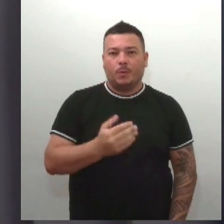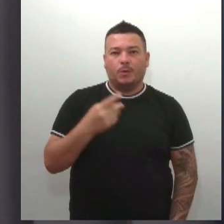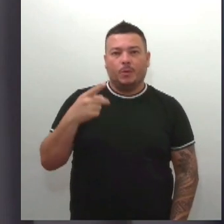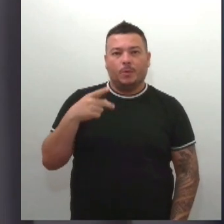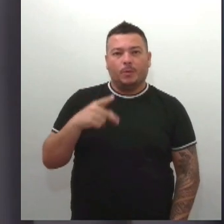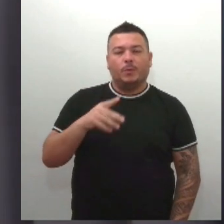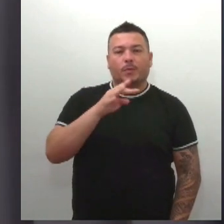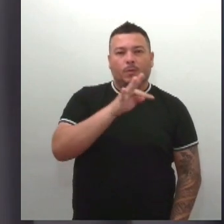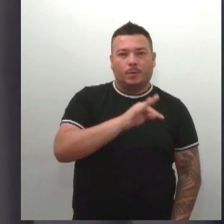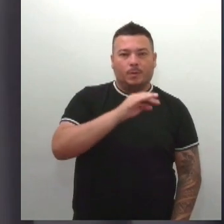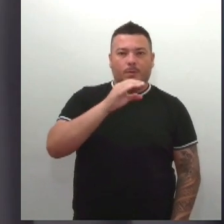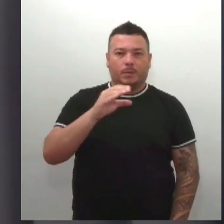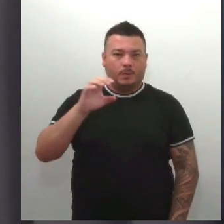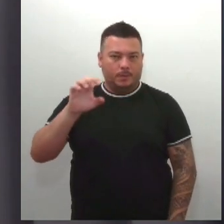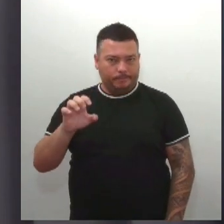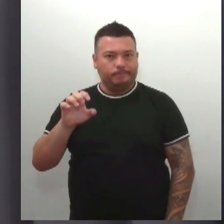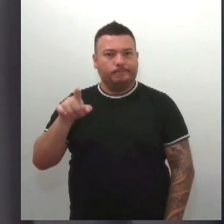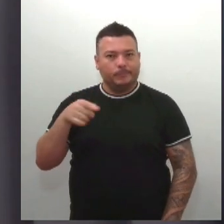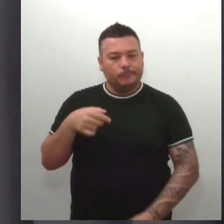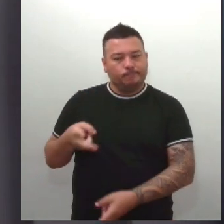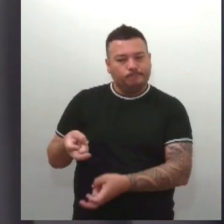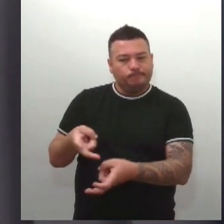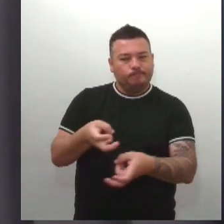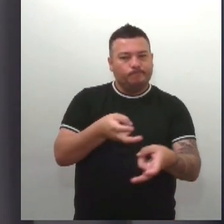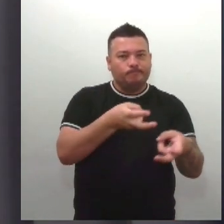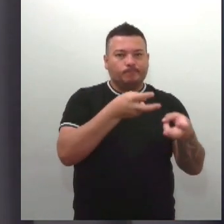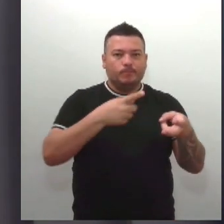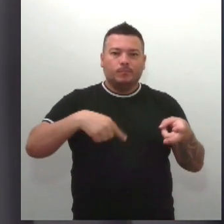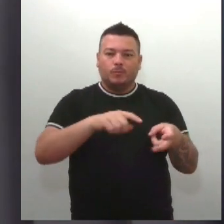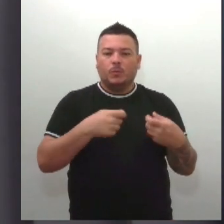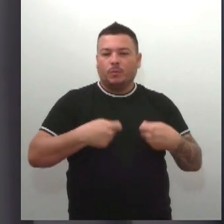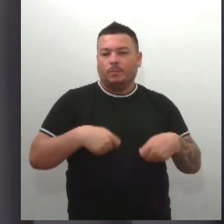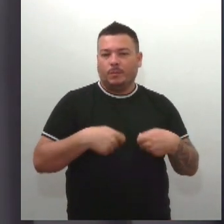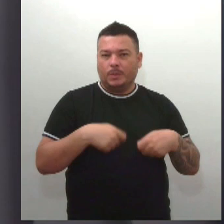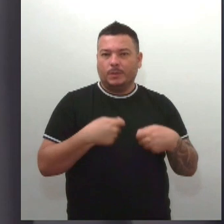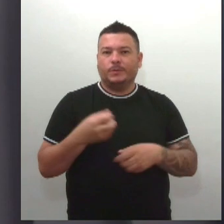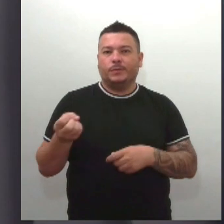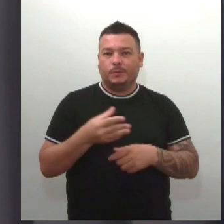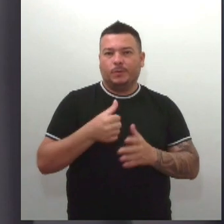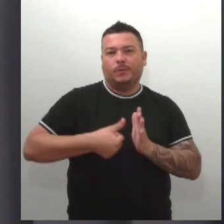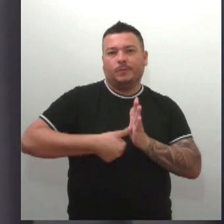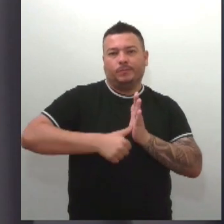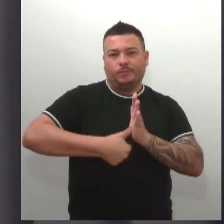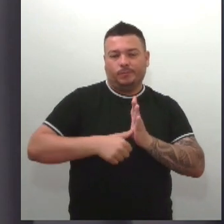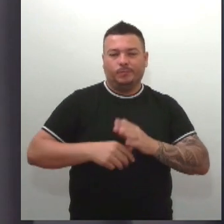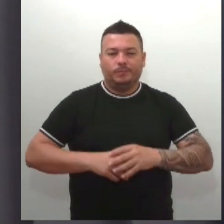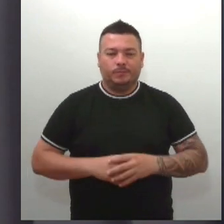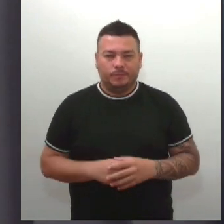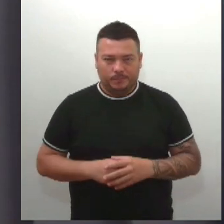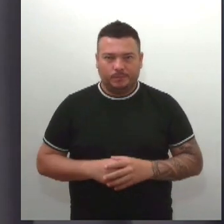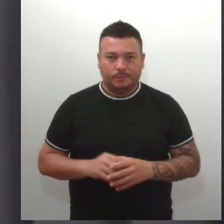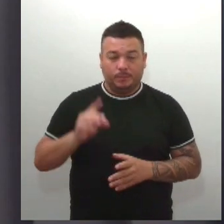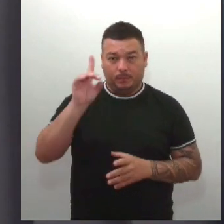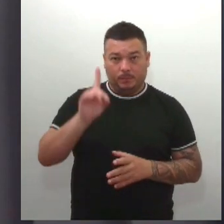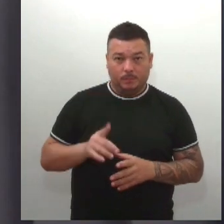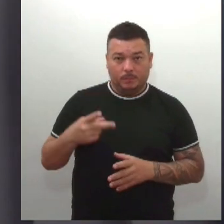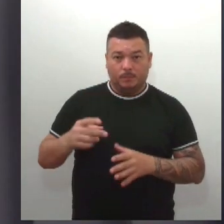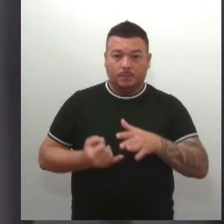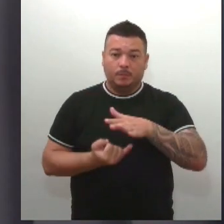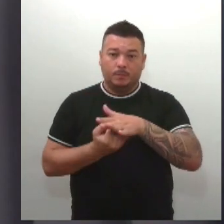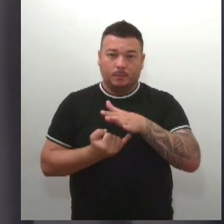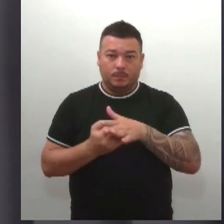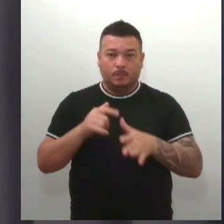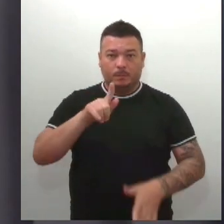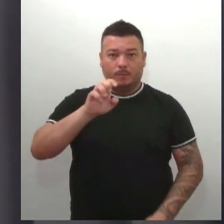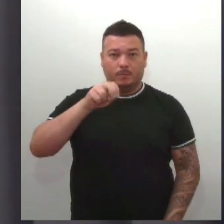fez levantamento dos servidores com necessidade de atualização do documento. O diretor do Instituto, Genilson Gomes, e a